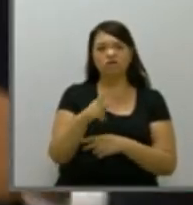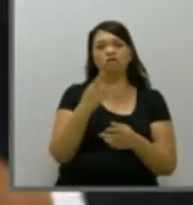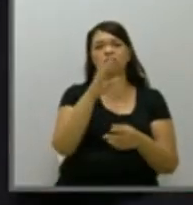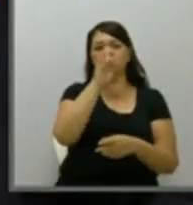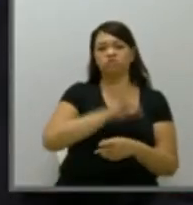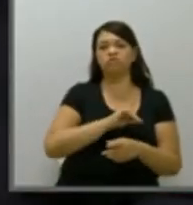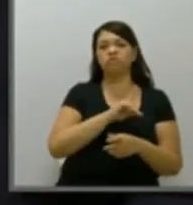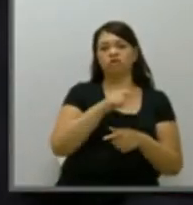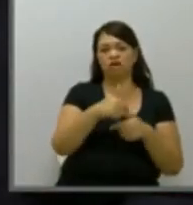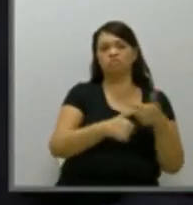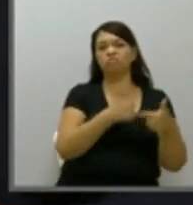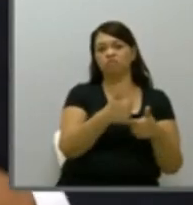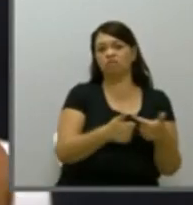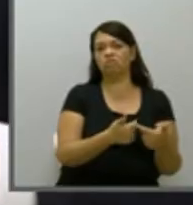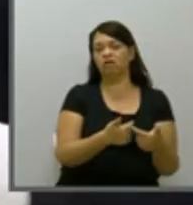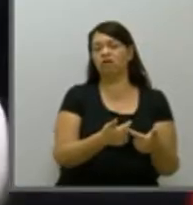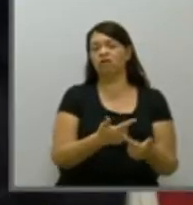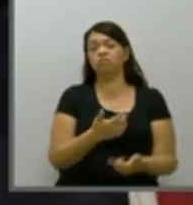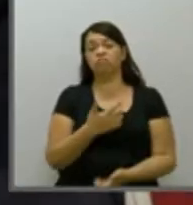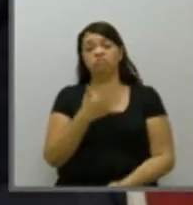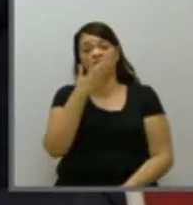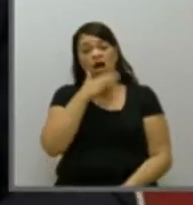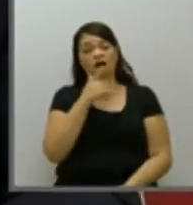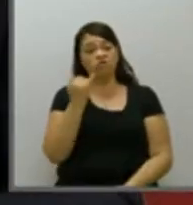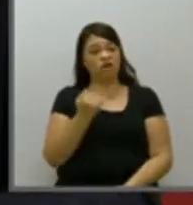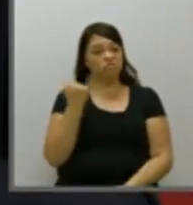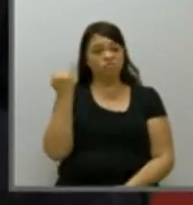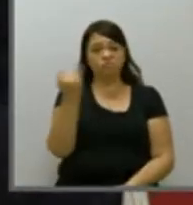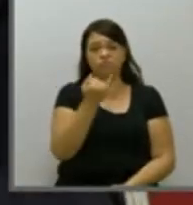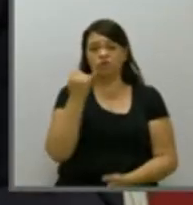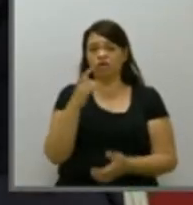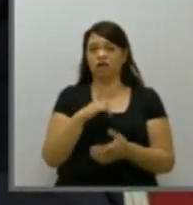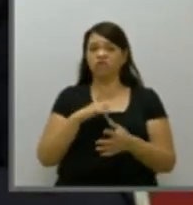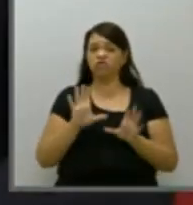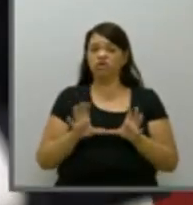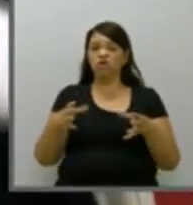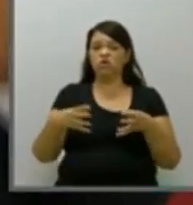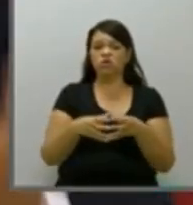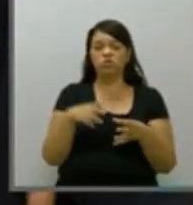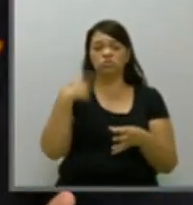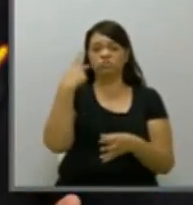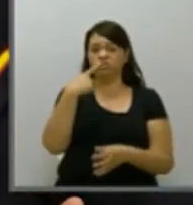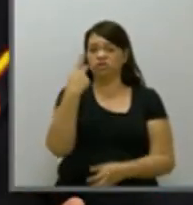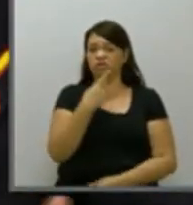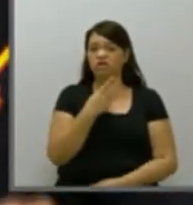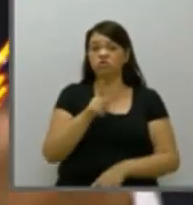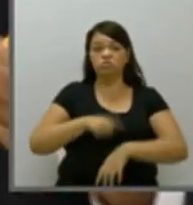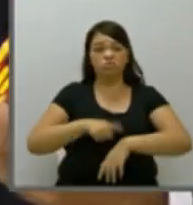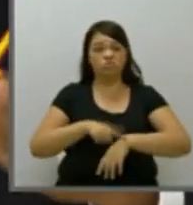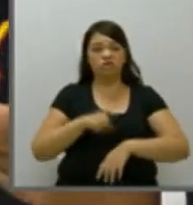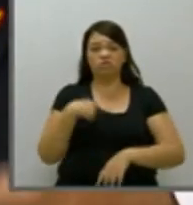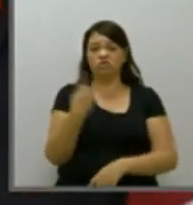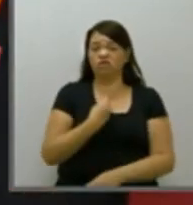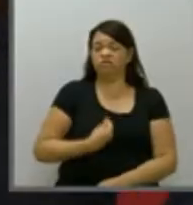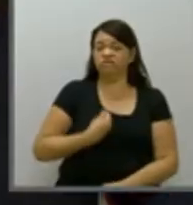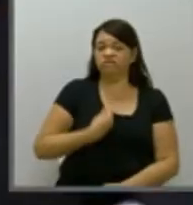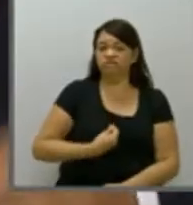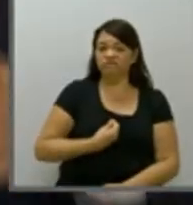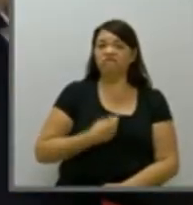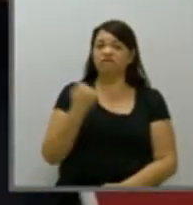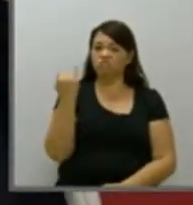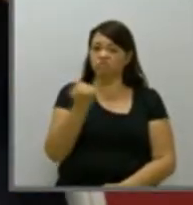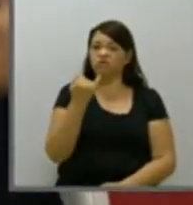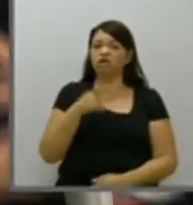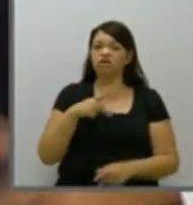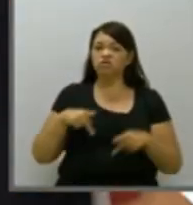uma frente popular, eu acho que é fundamental isso, eu acho que os partidos políticos, esse momento que nós estamos vivendo hoje, ele é importante para a população